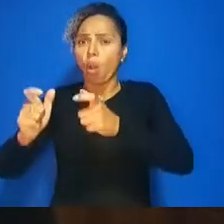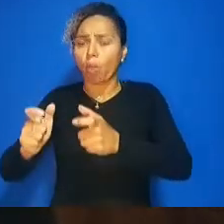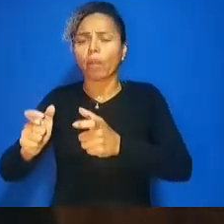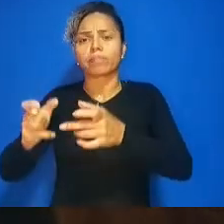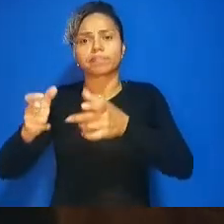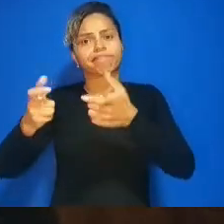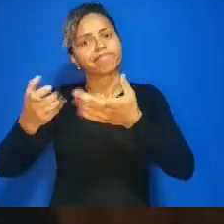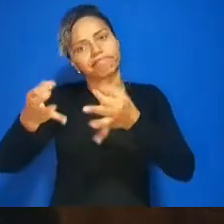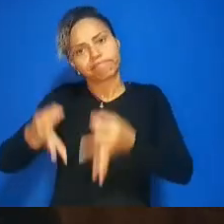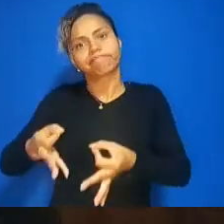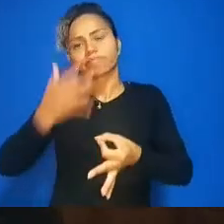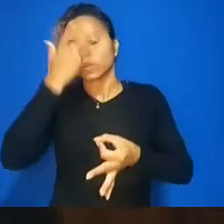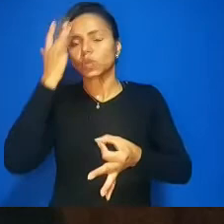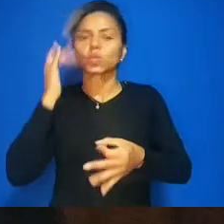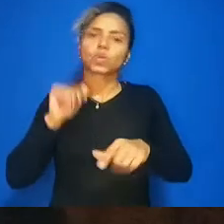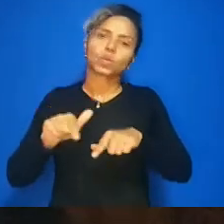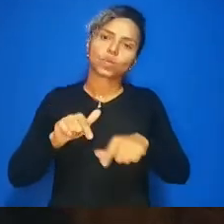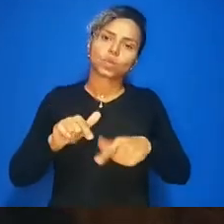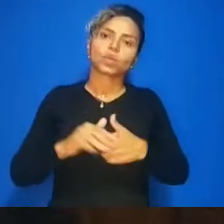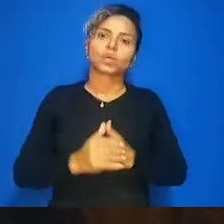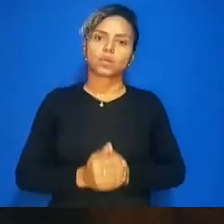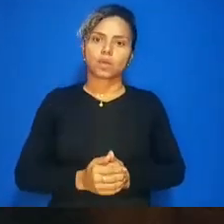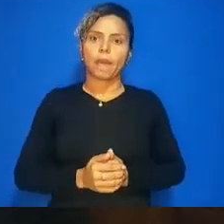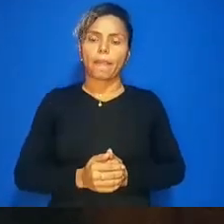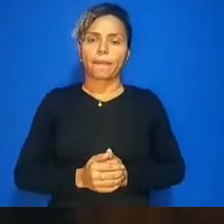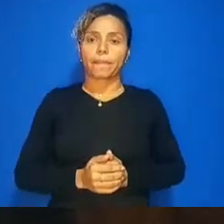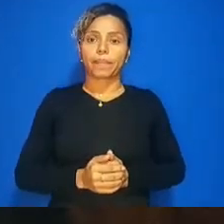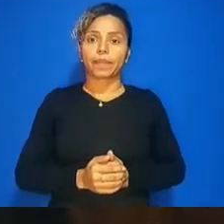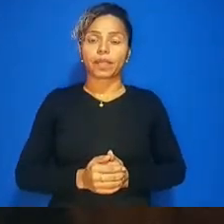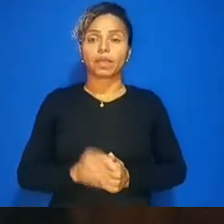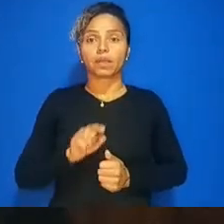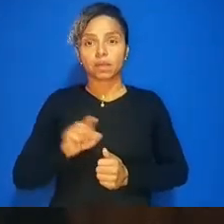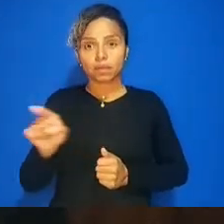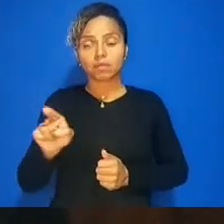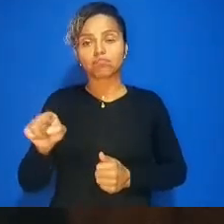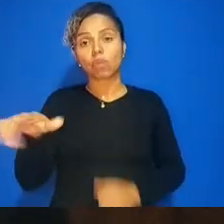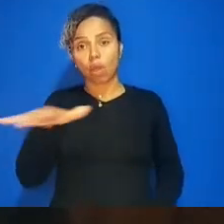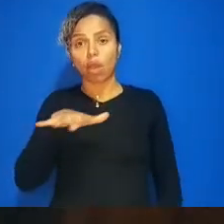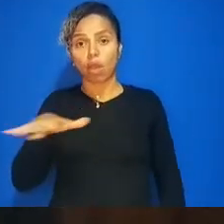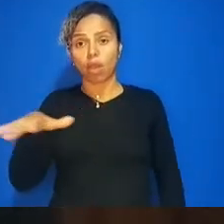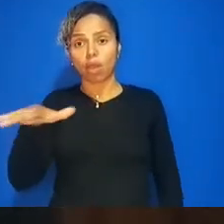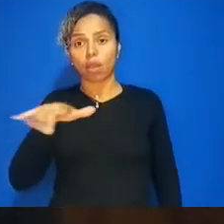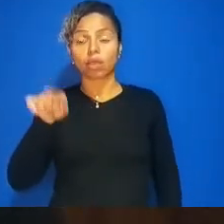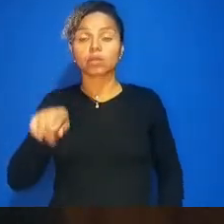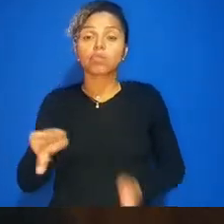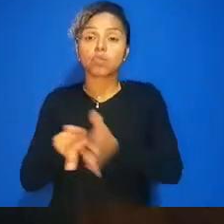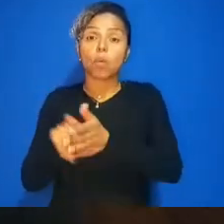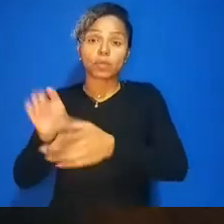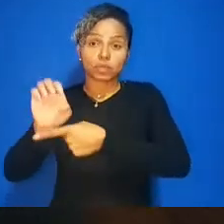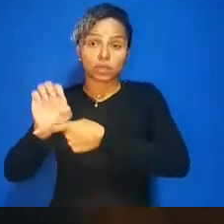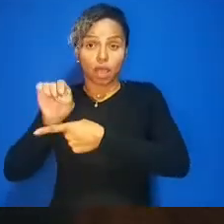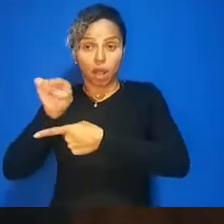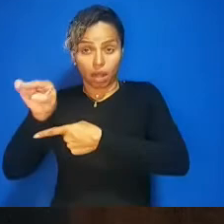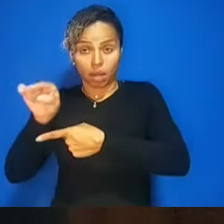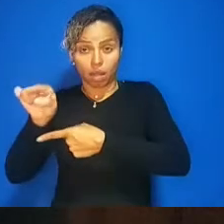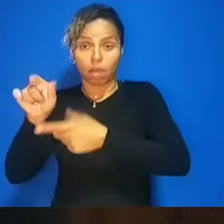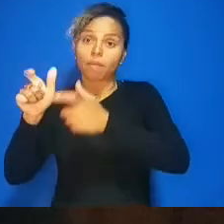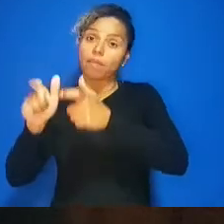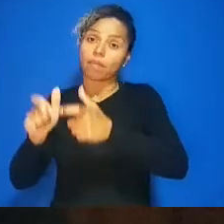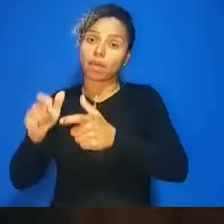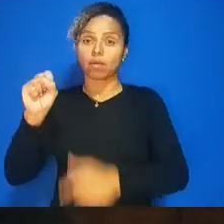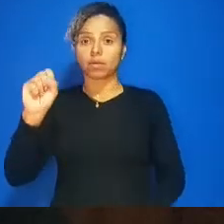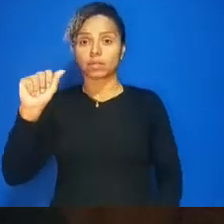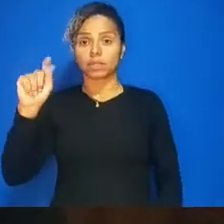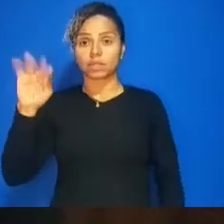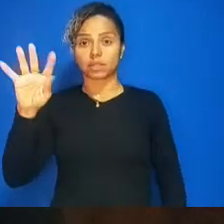tem uma área que faz parte do estado no bairro de Santa Cruz onde poderia receber uma obra nova